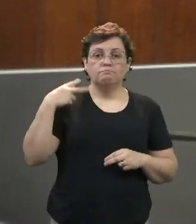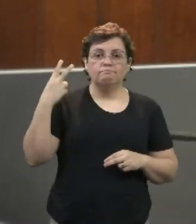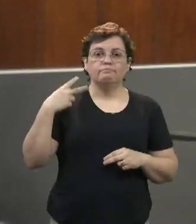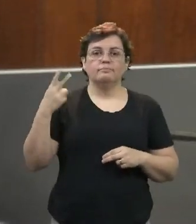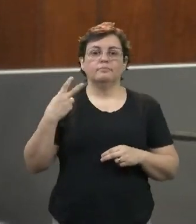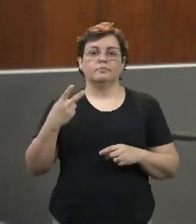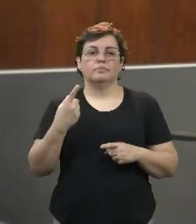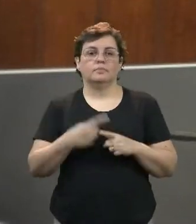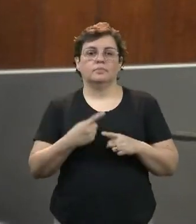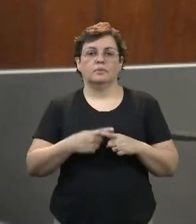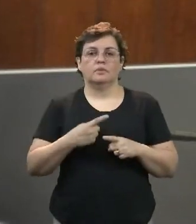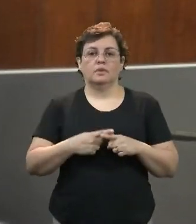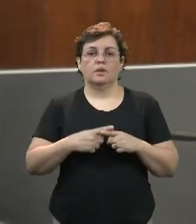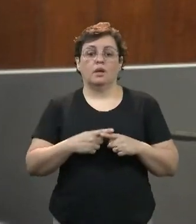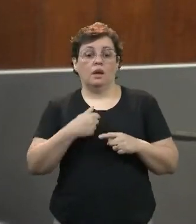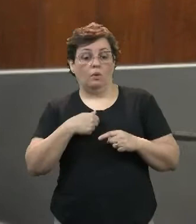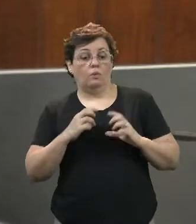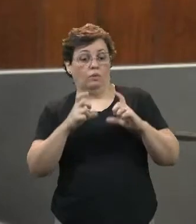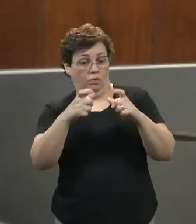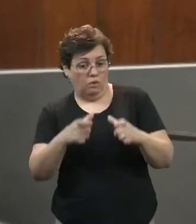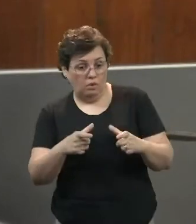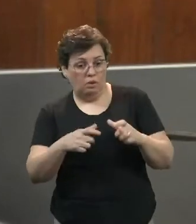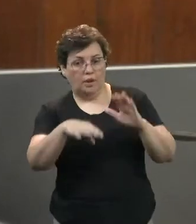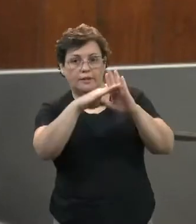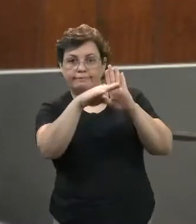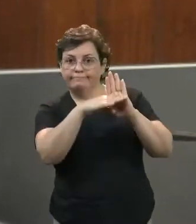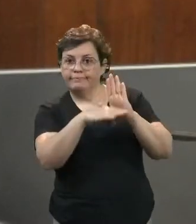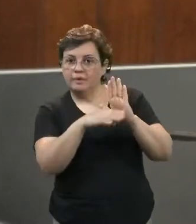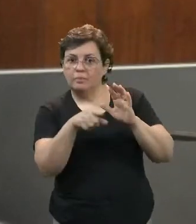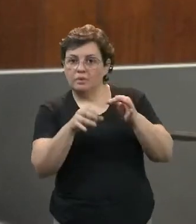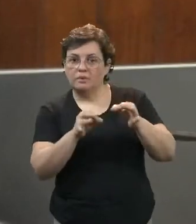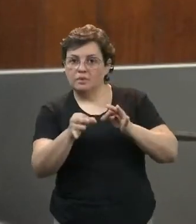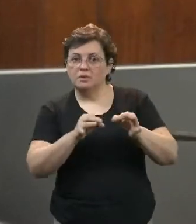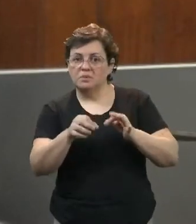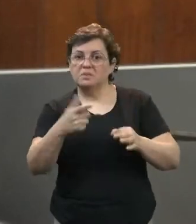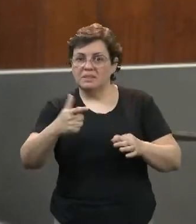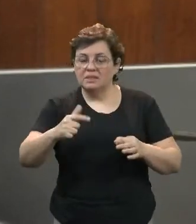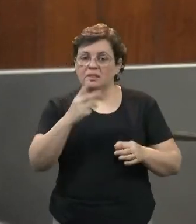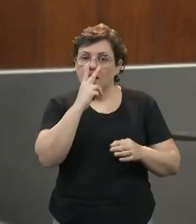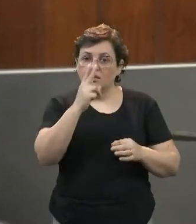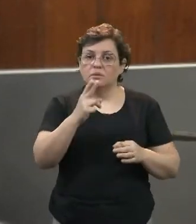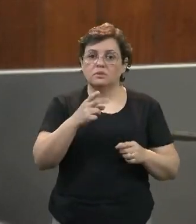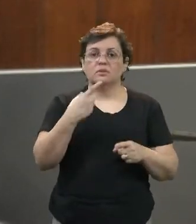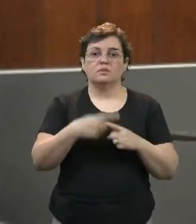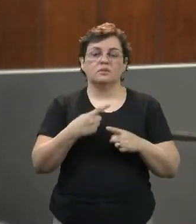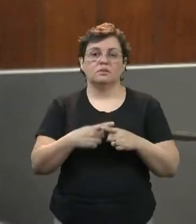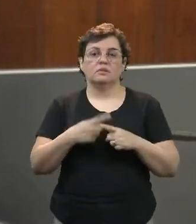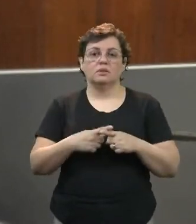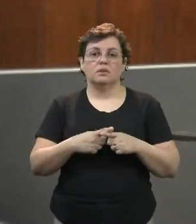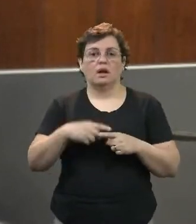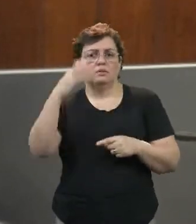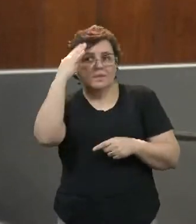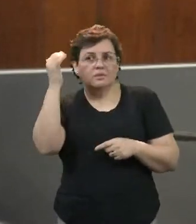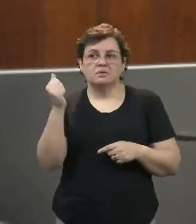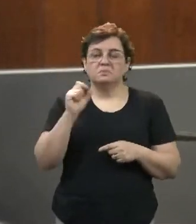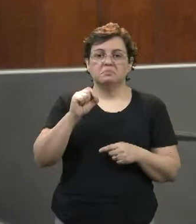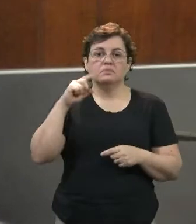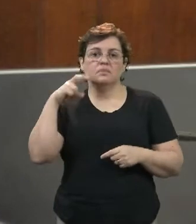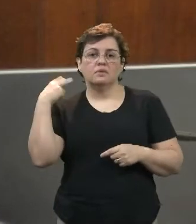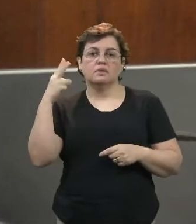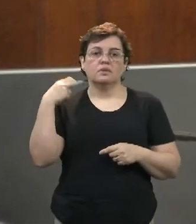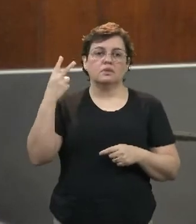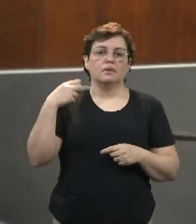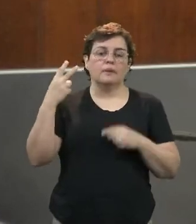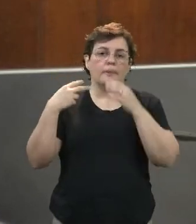pautei o projeto, até sem os pareceres, porque sabendo que os vereadores